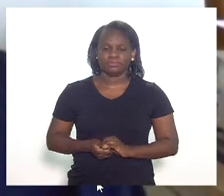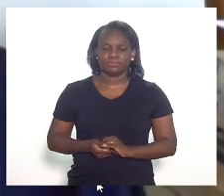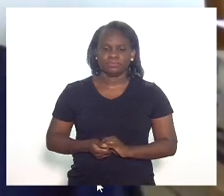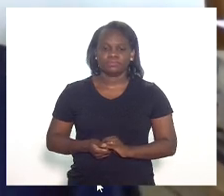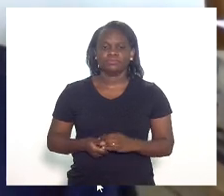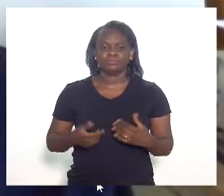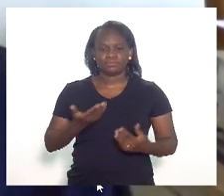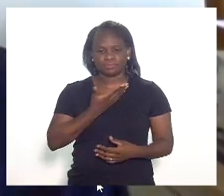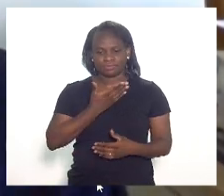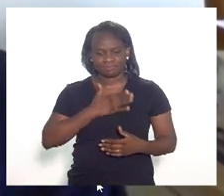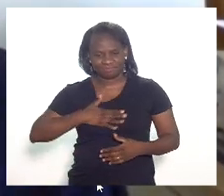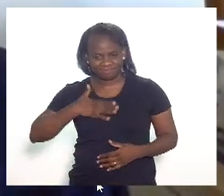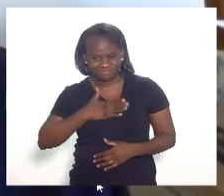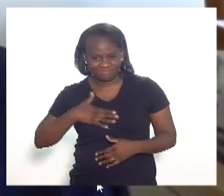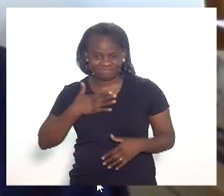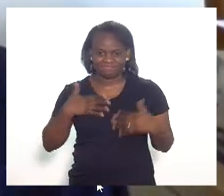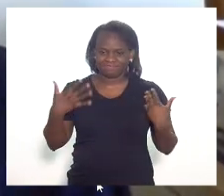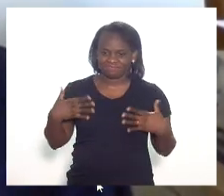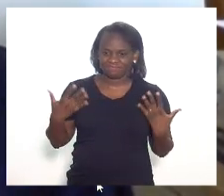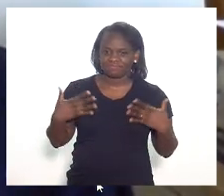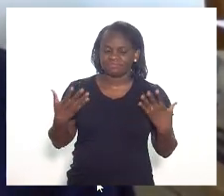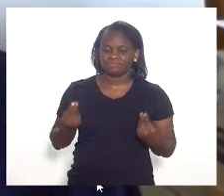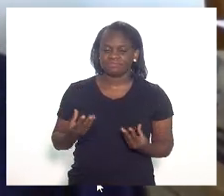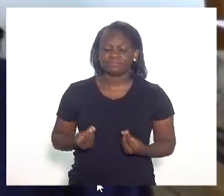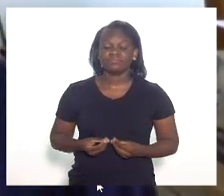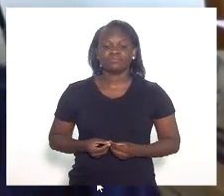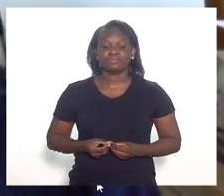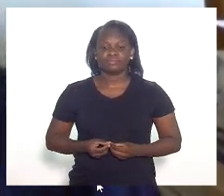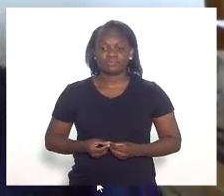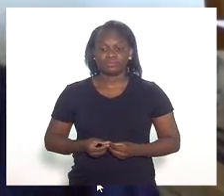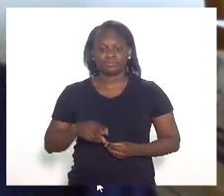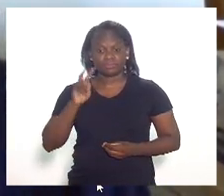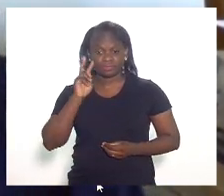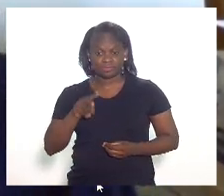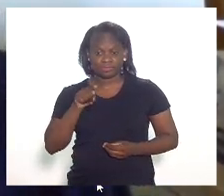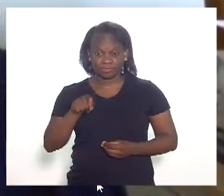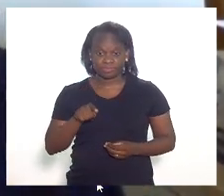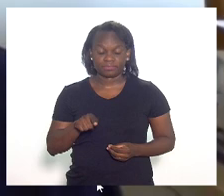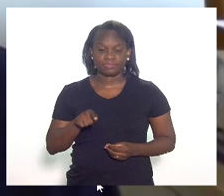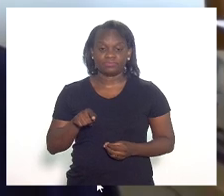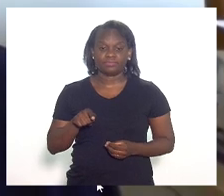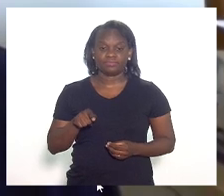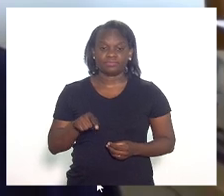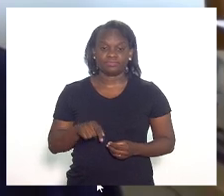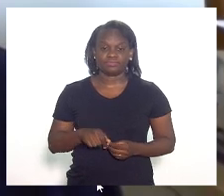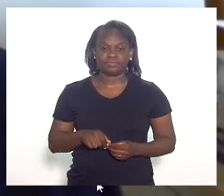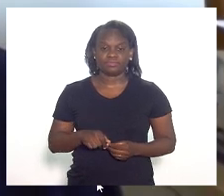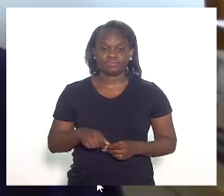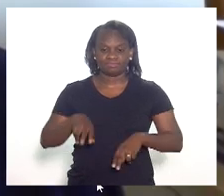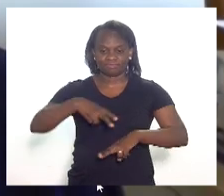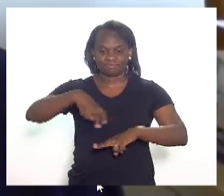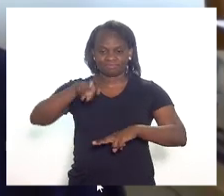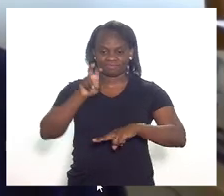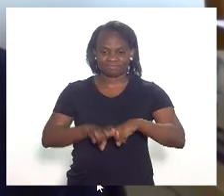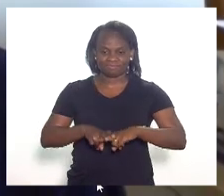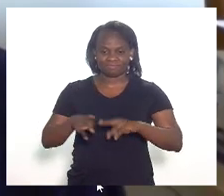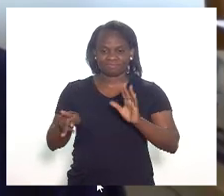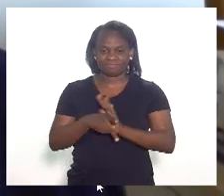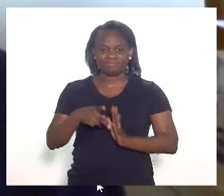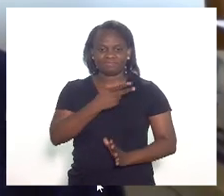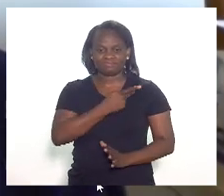com grande alegria e vejo vossa excelência na cadeira da